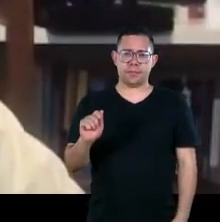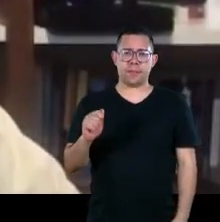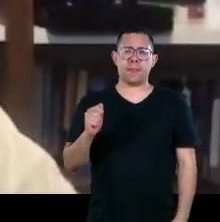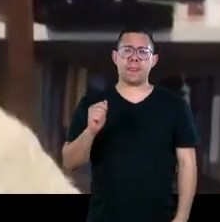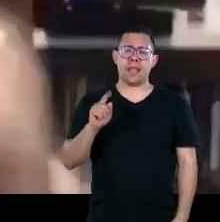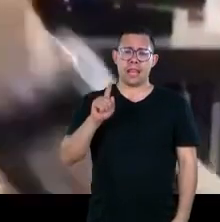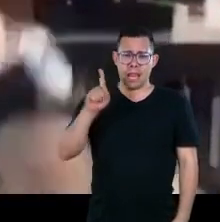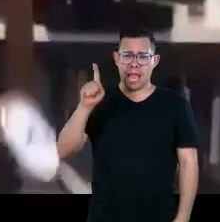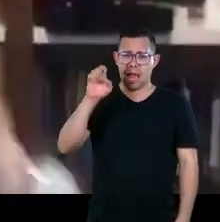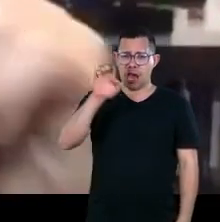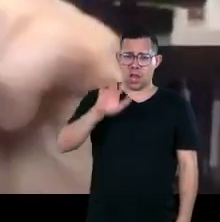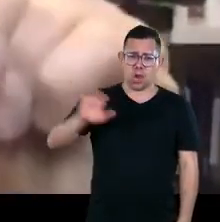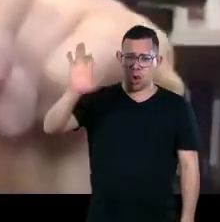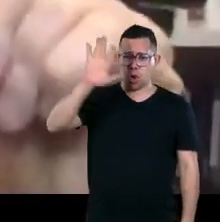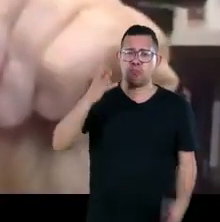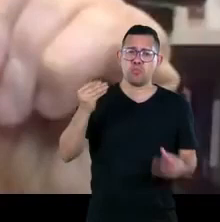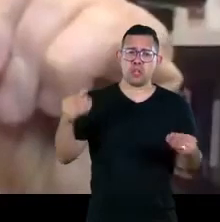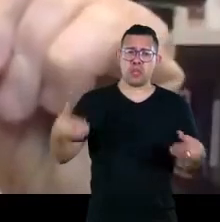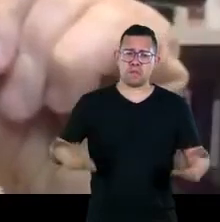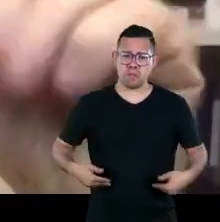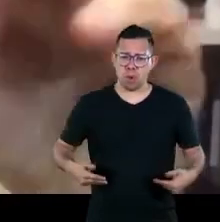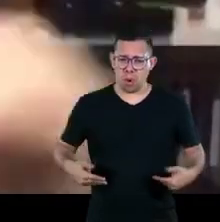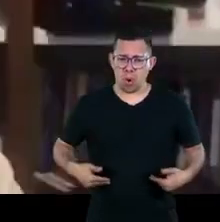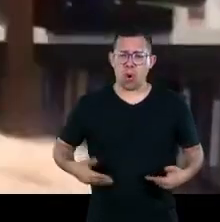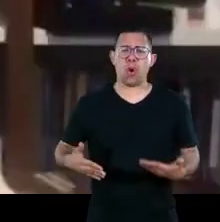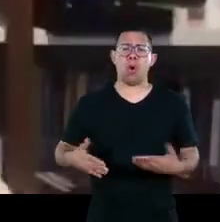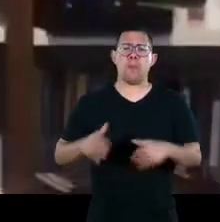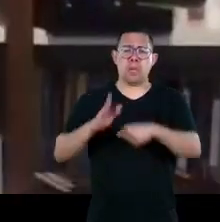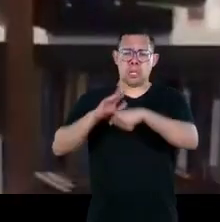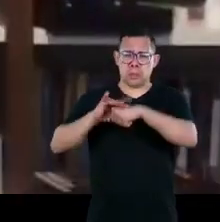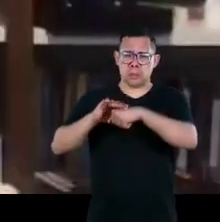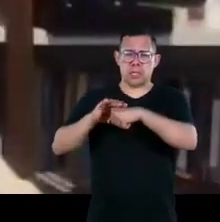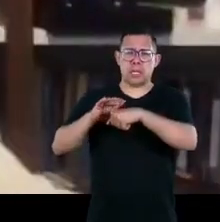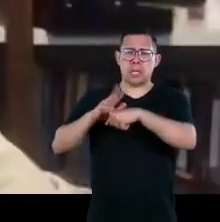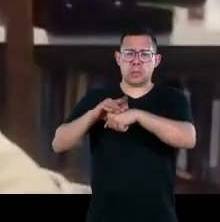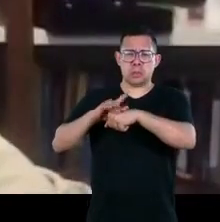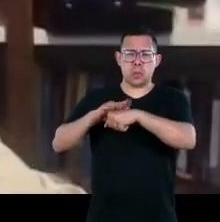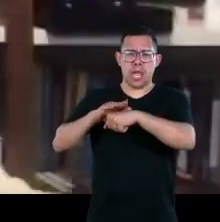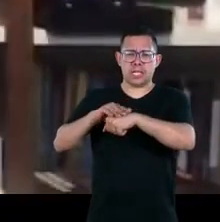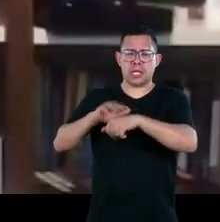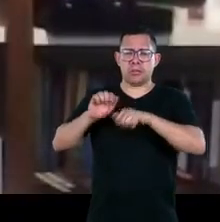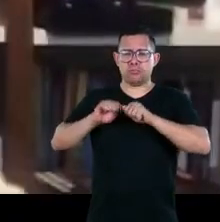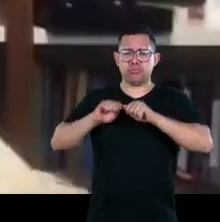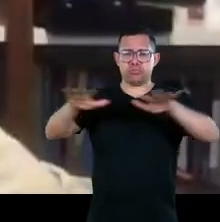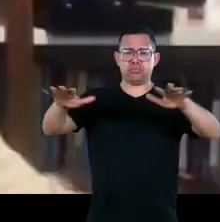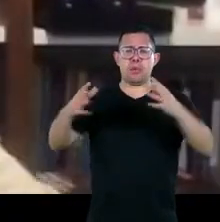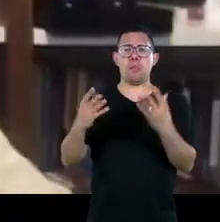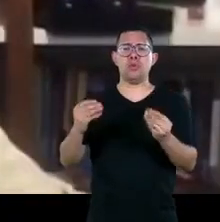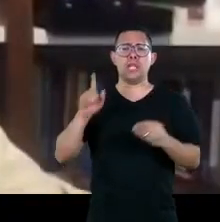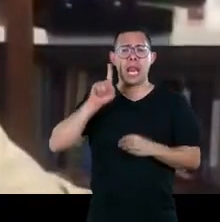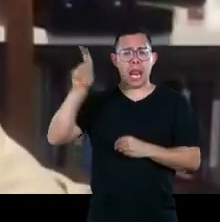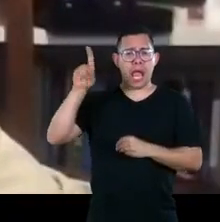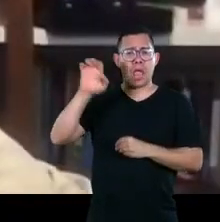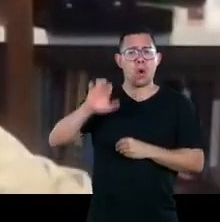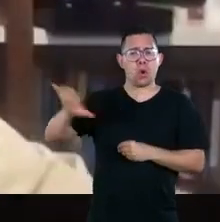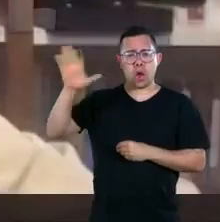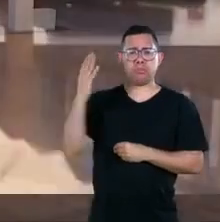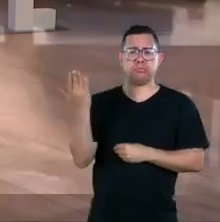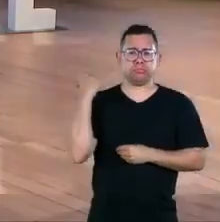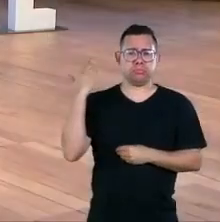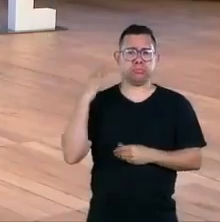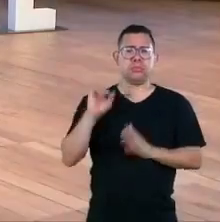muitas dificuldades e muita fome a Europa estou me referindo ao povo da Europa